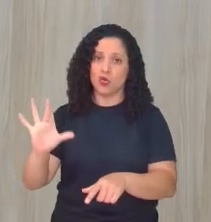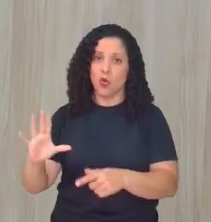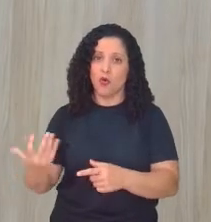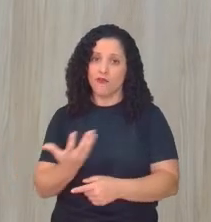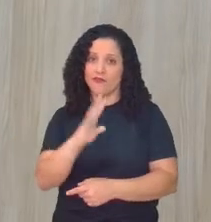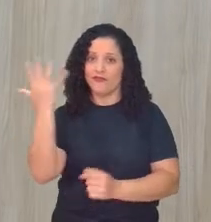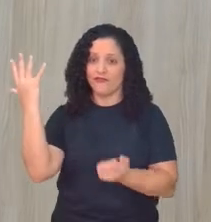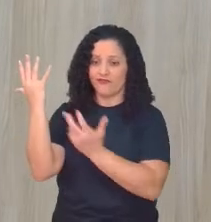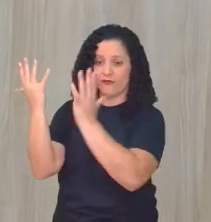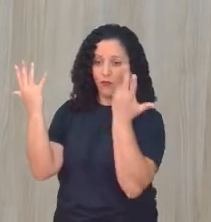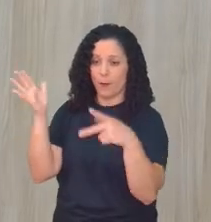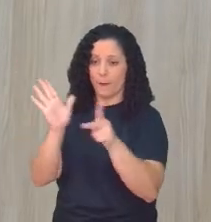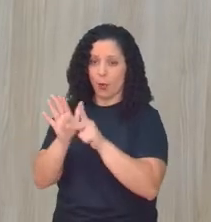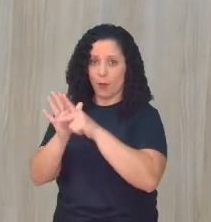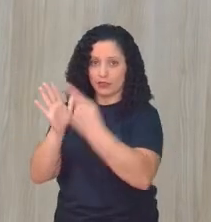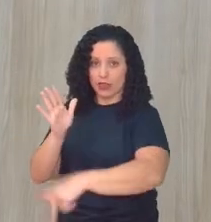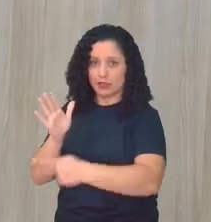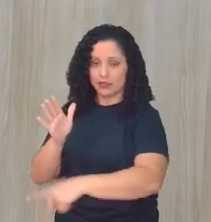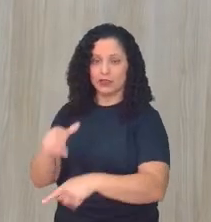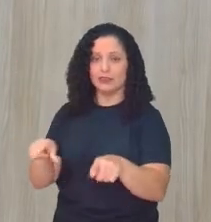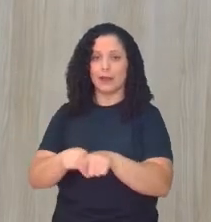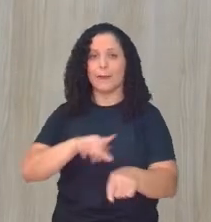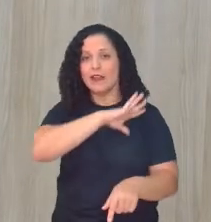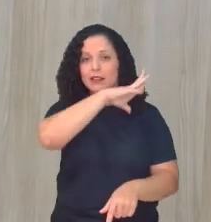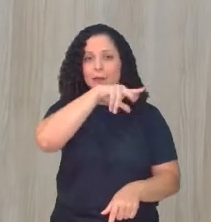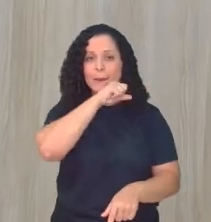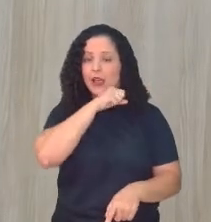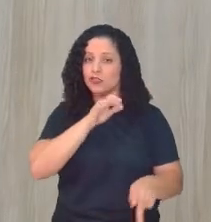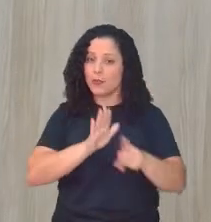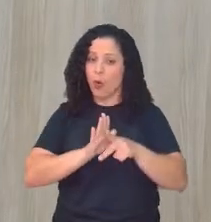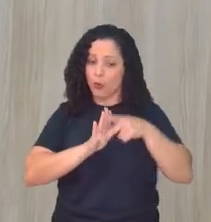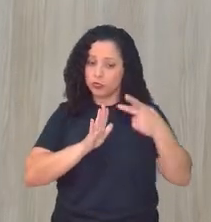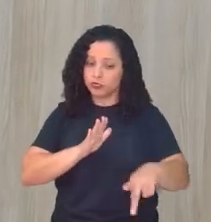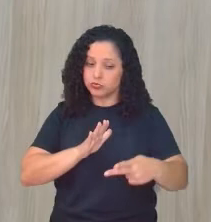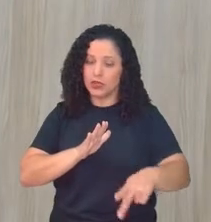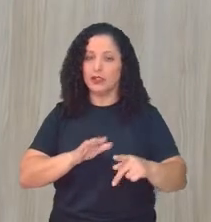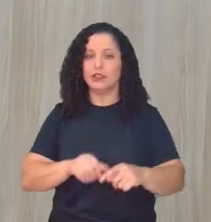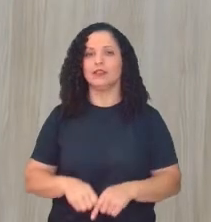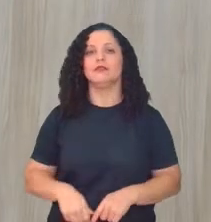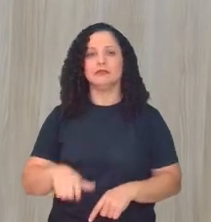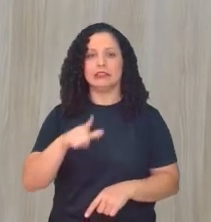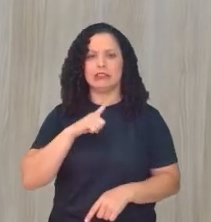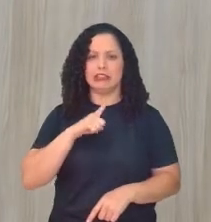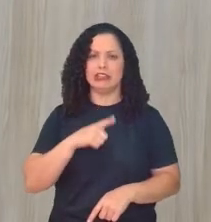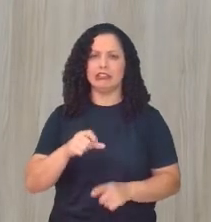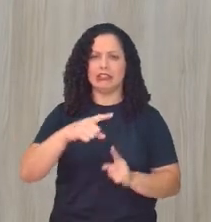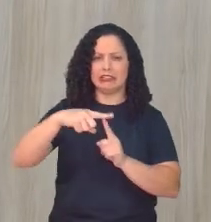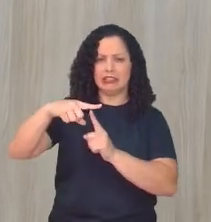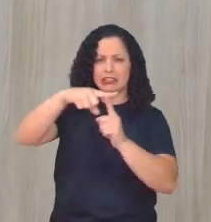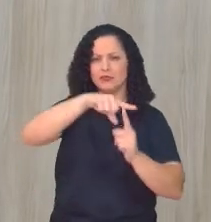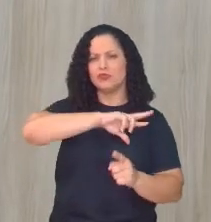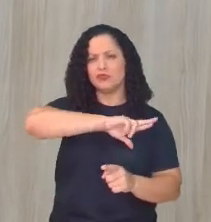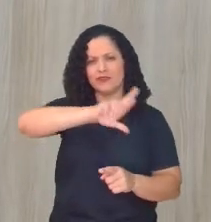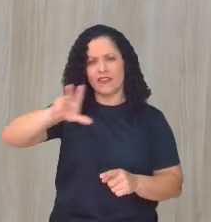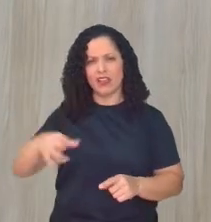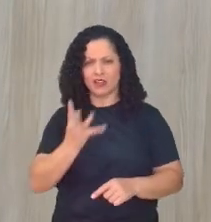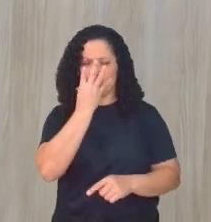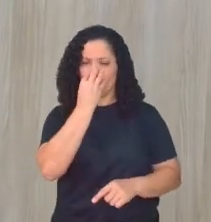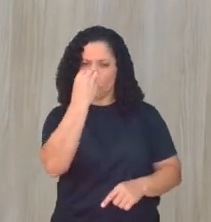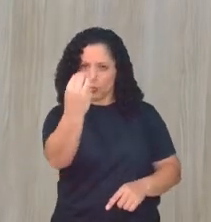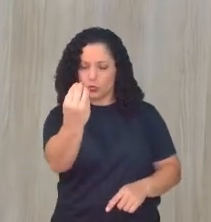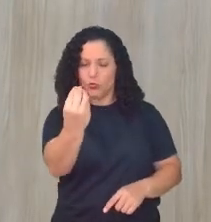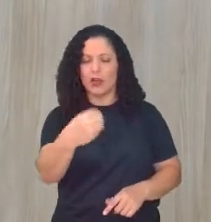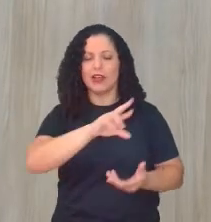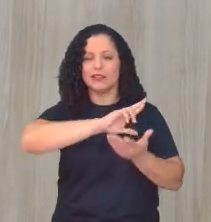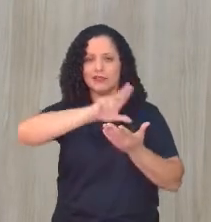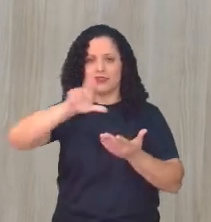naquele lugar. Não só vegetações como animais também. O famoso lobo-guará, o tamanduá, né? Além de